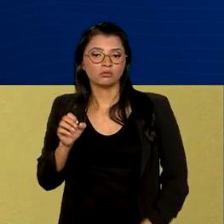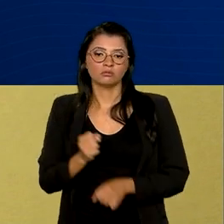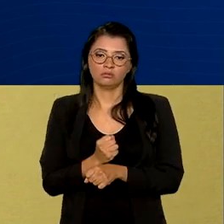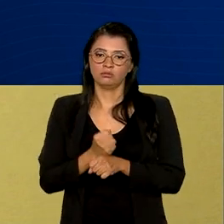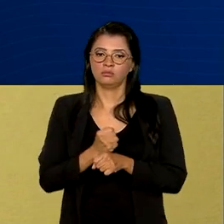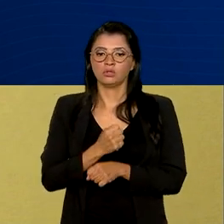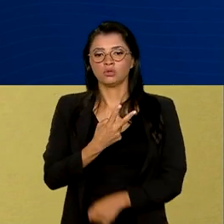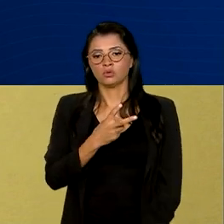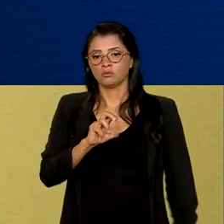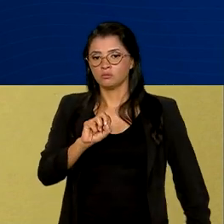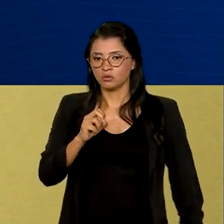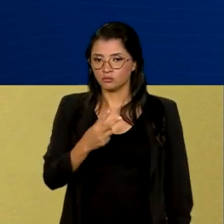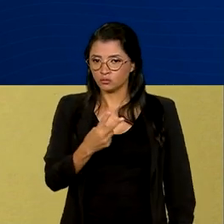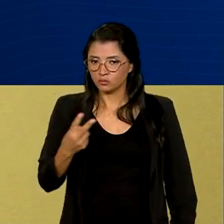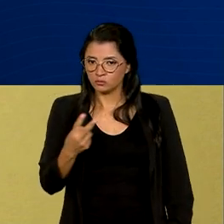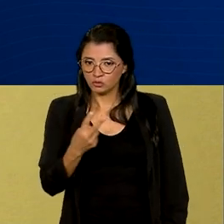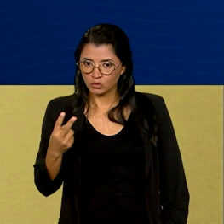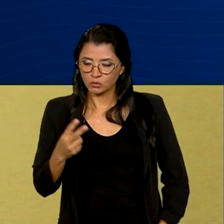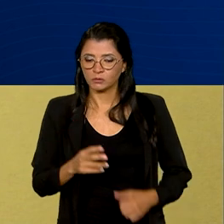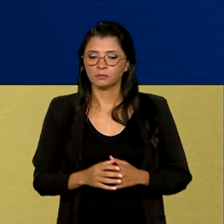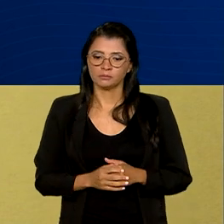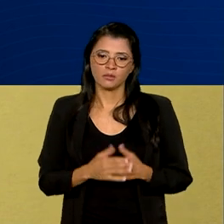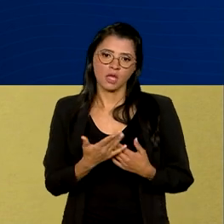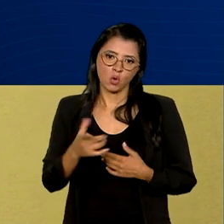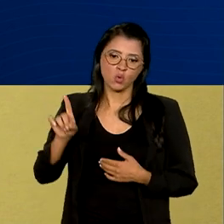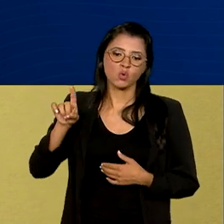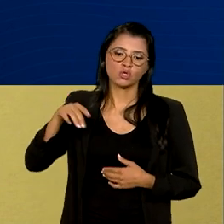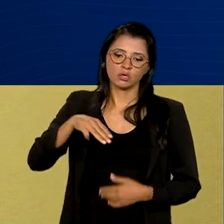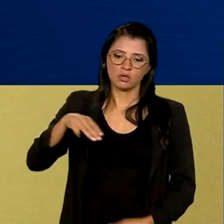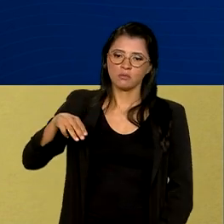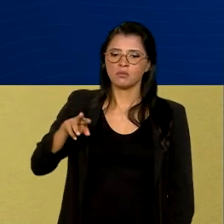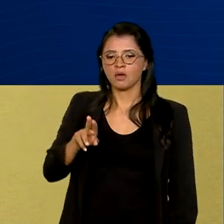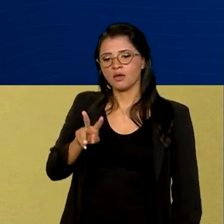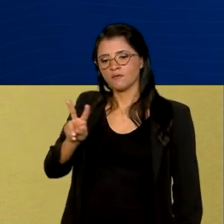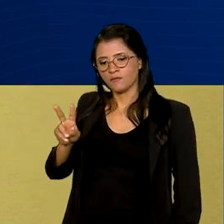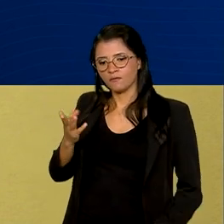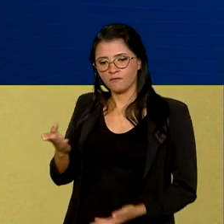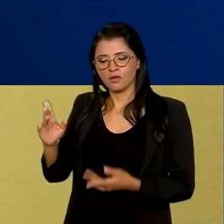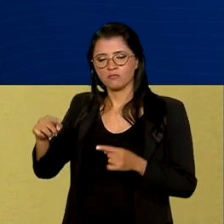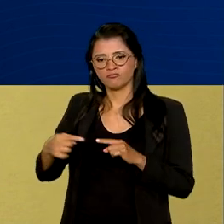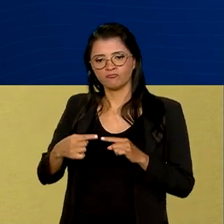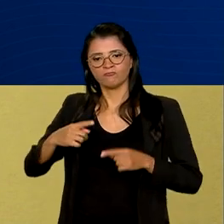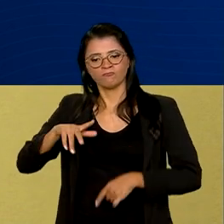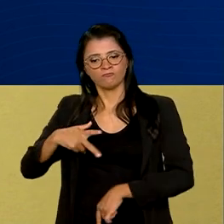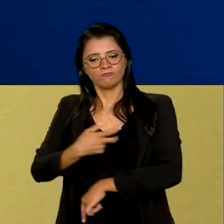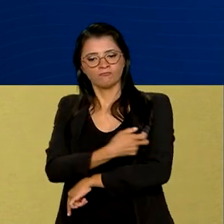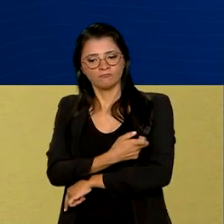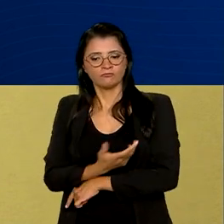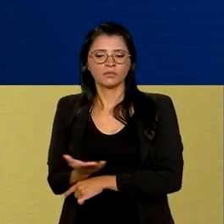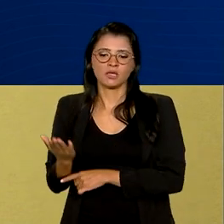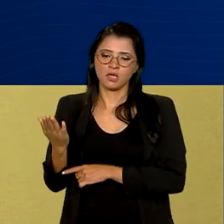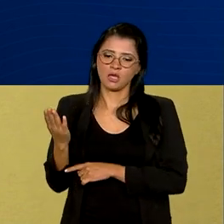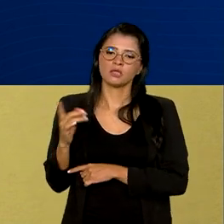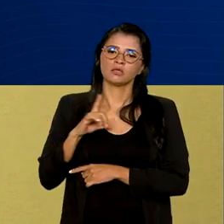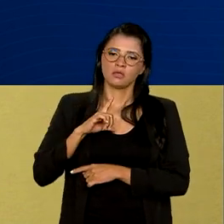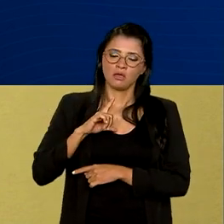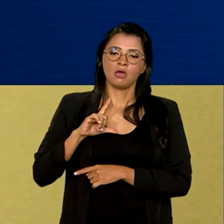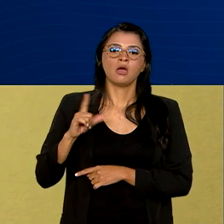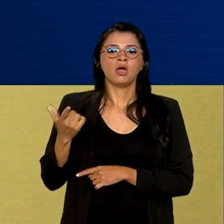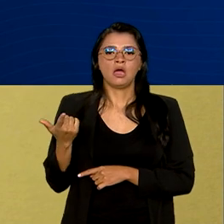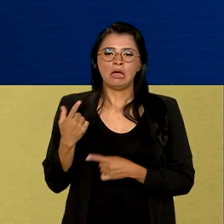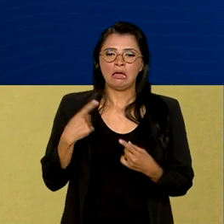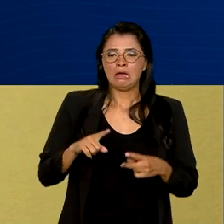em 2022. Por fim, a cobertura para a vacina combinada, MMRV, contra